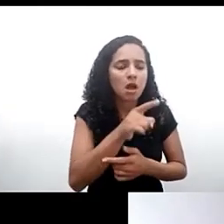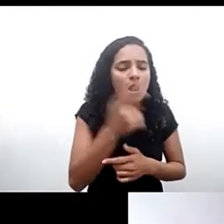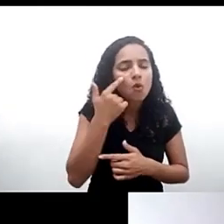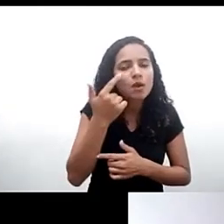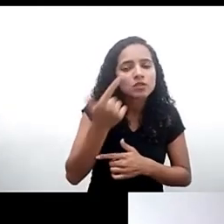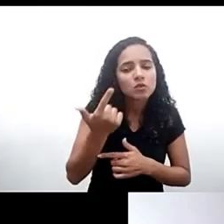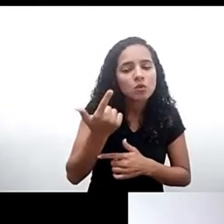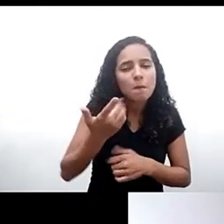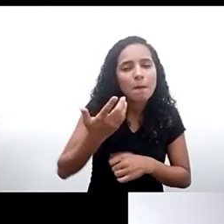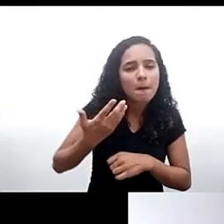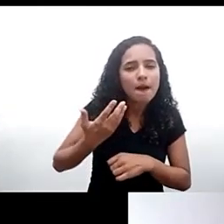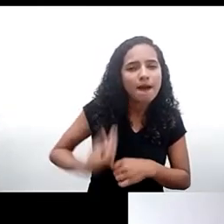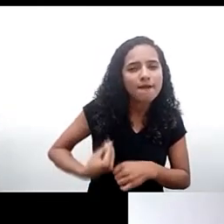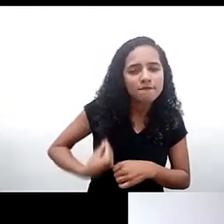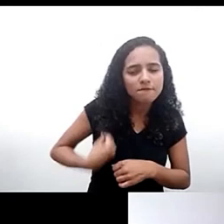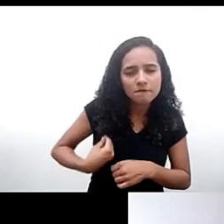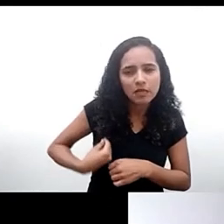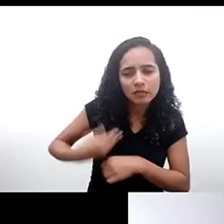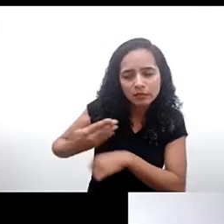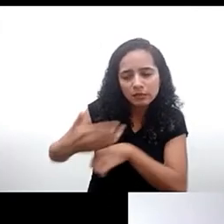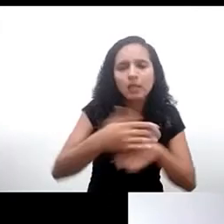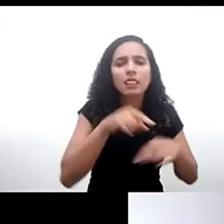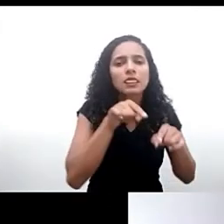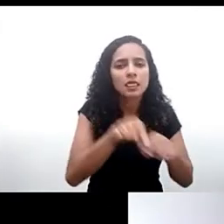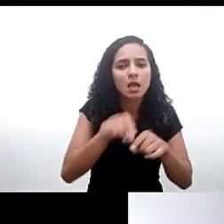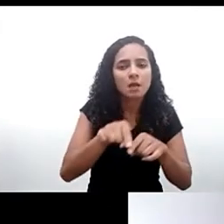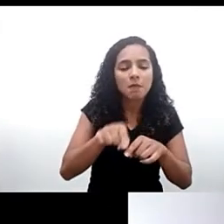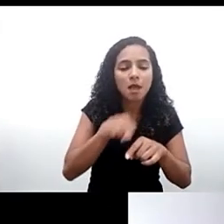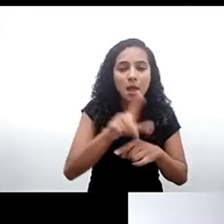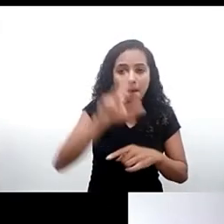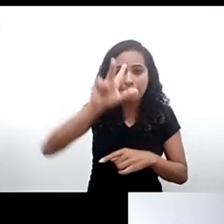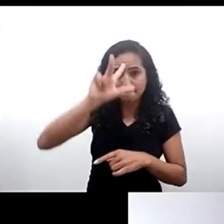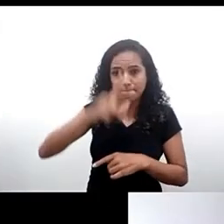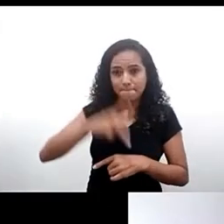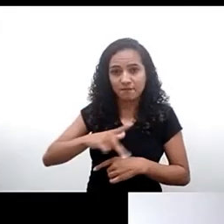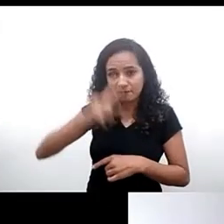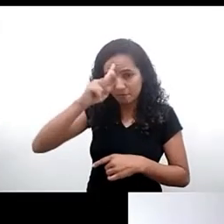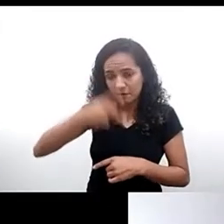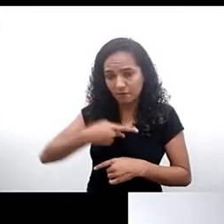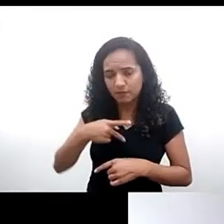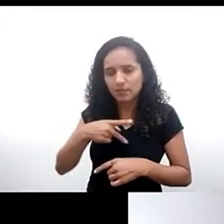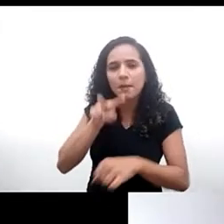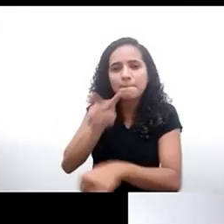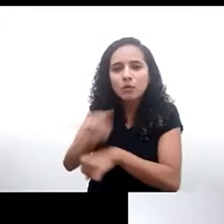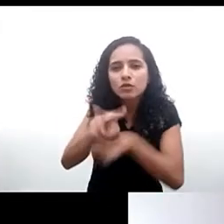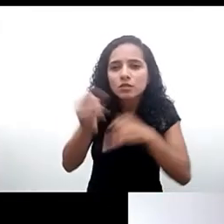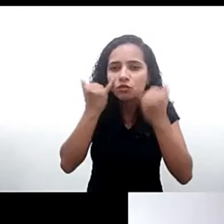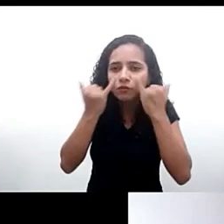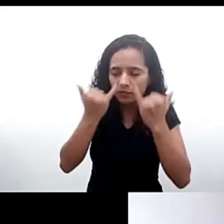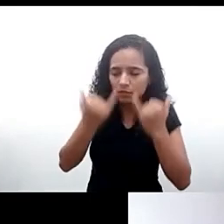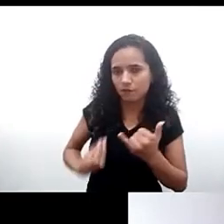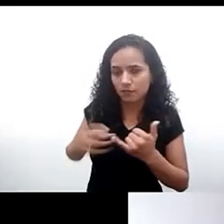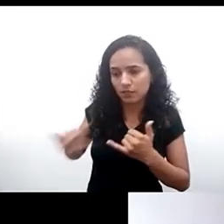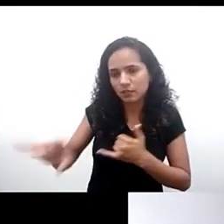limitar o exercício ao direito da privacidade e também a segmentação a proteção de dados estabelece que as